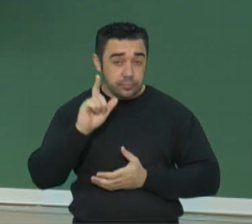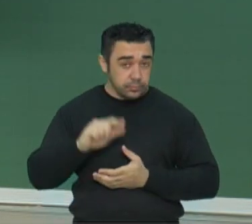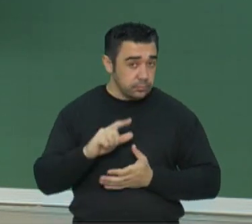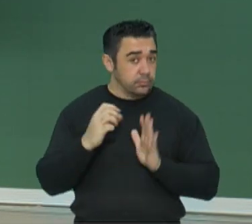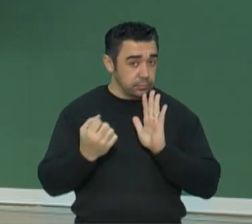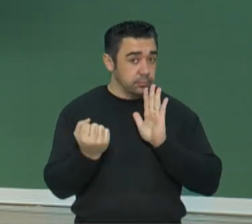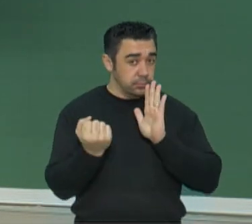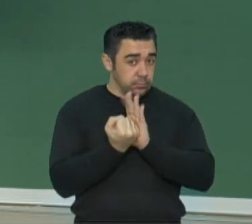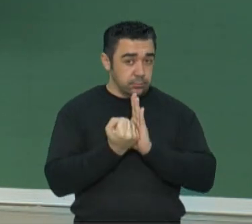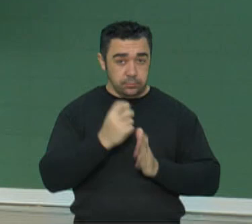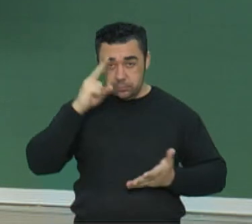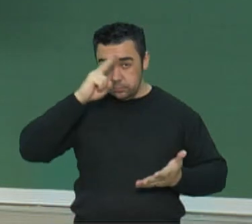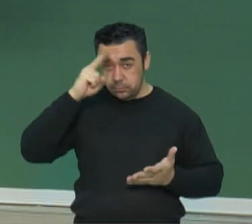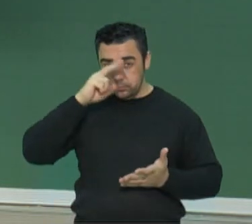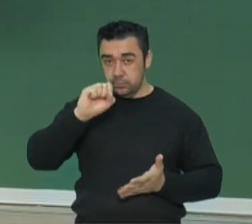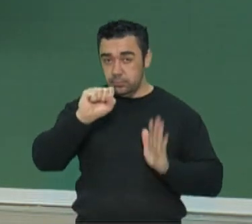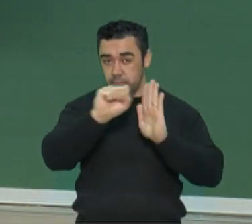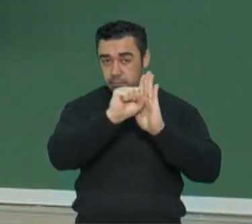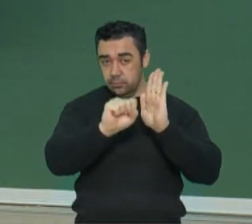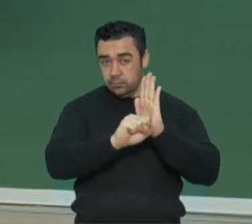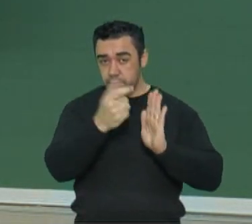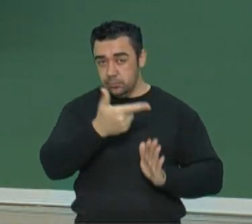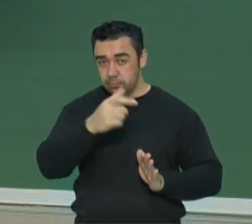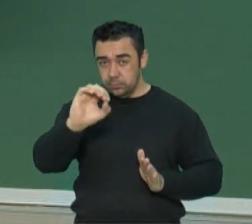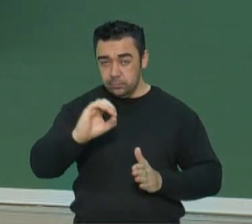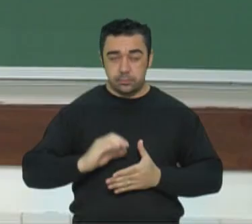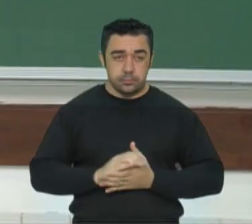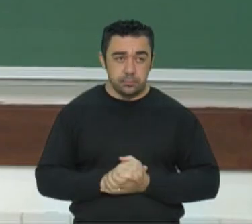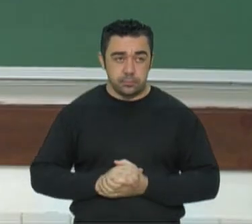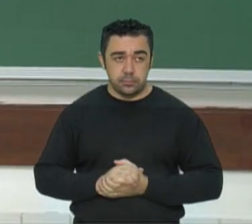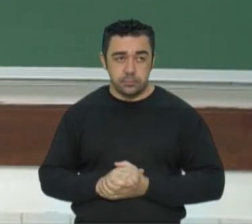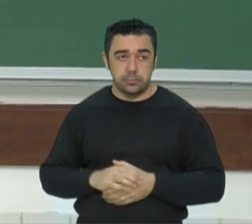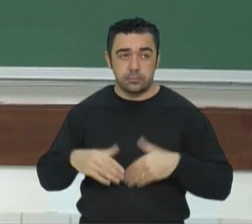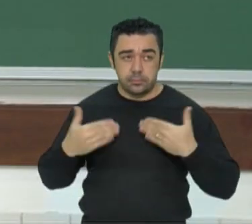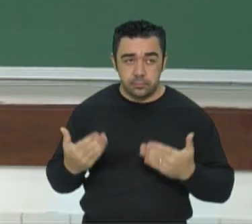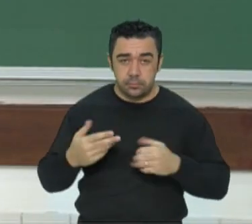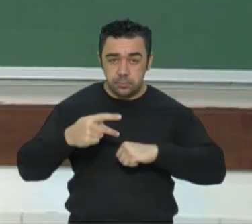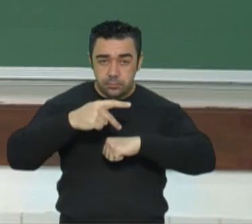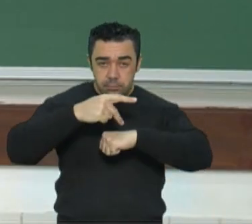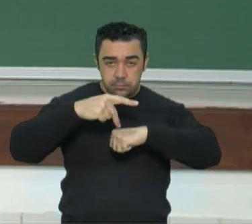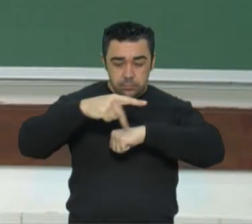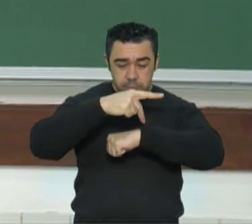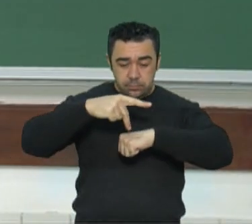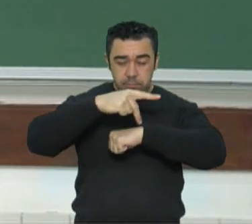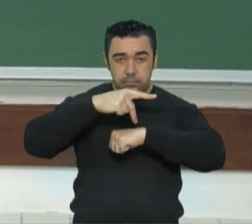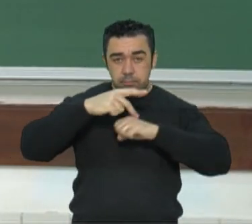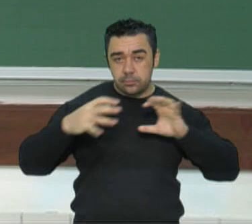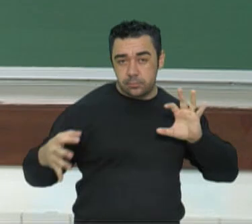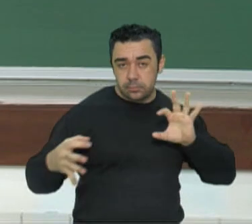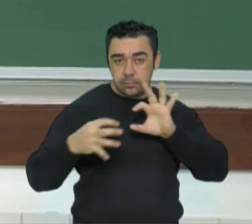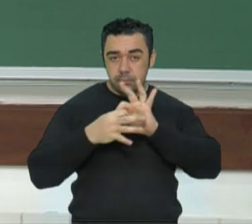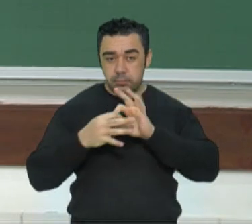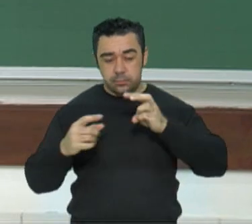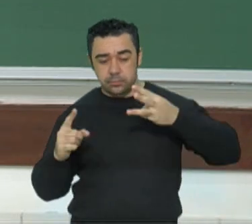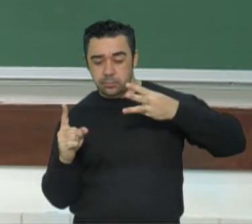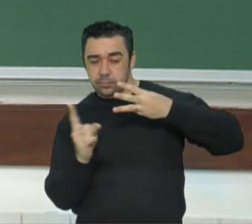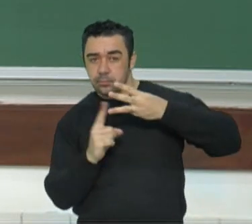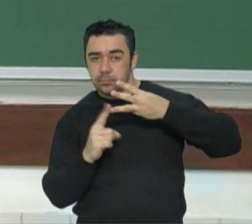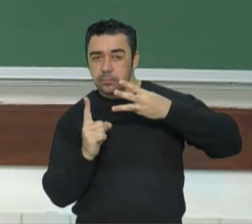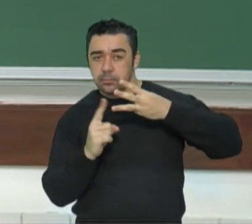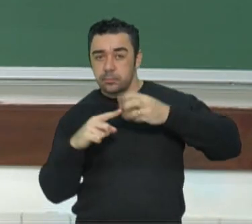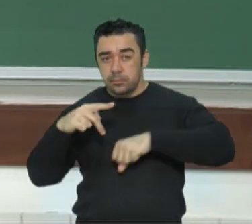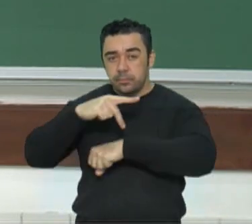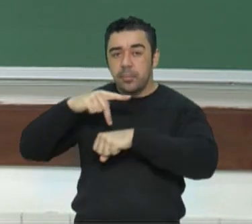marcantes da história do século XX. Esses países se juntaram a um terceiro, o Japão,